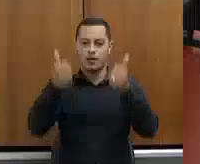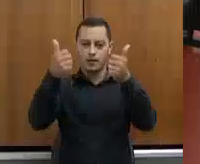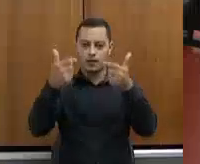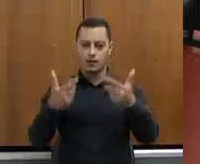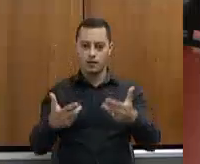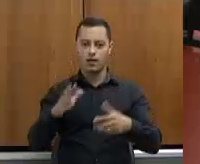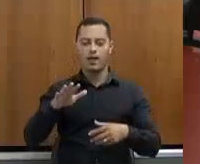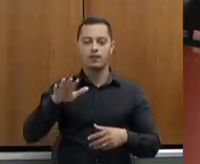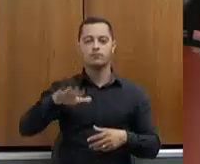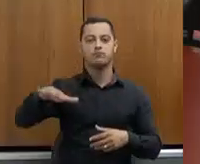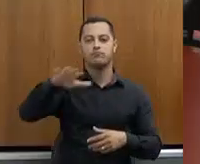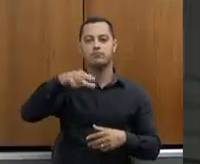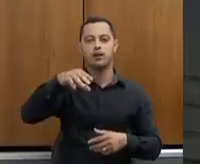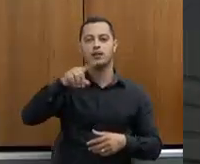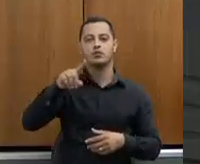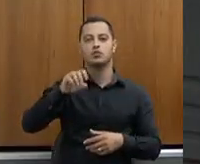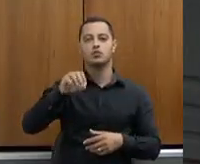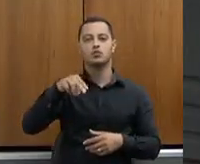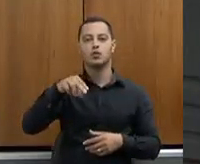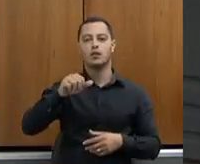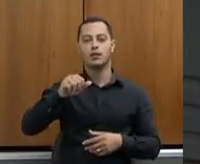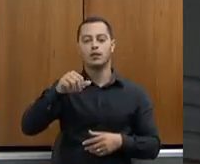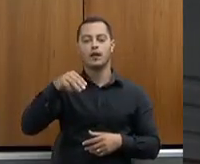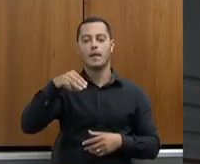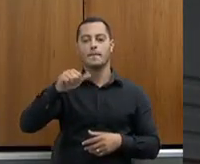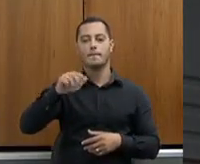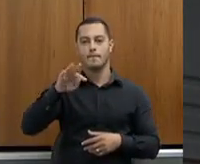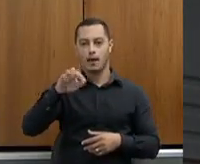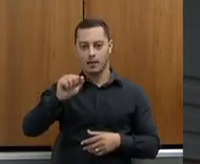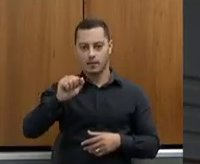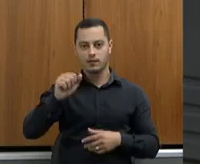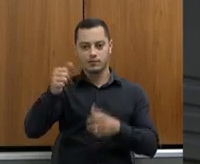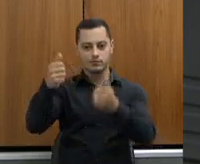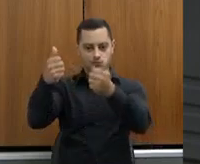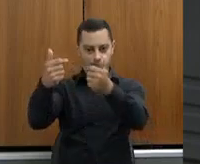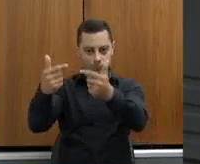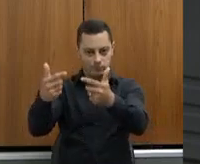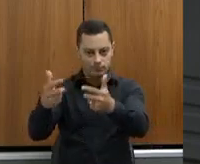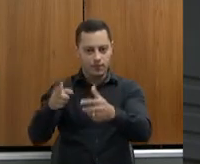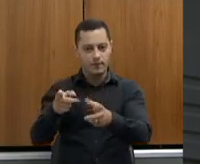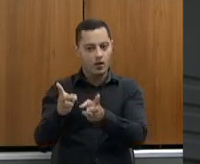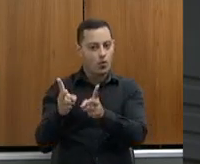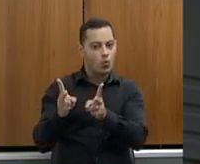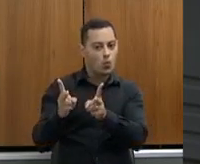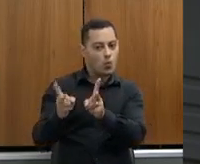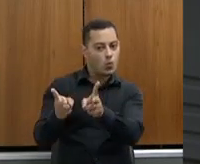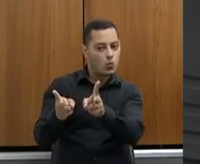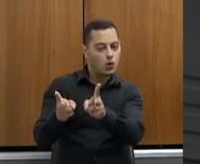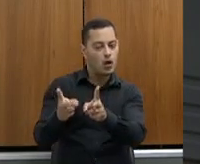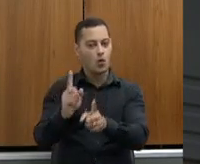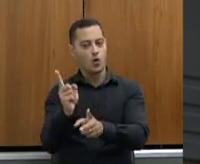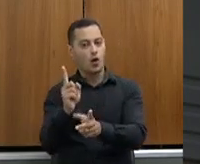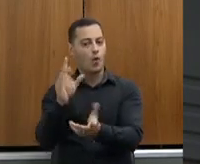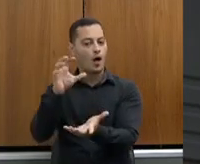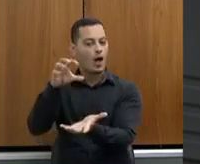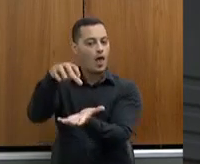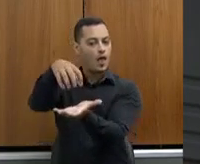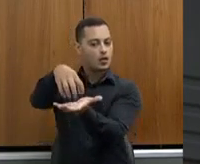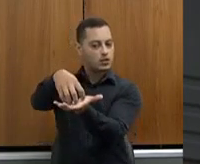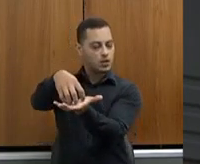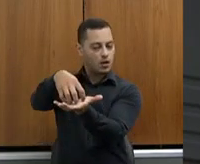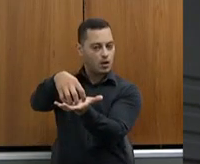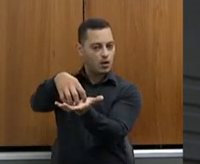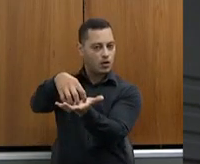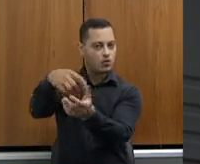mata, e falando que dessa questão da continuidade lá, ou não, da regional lá de Ponte